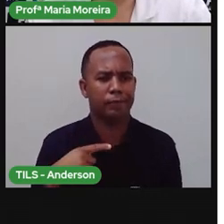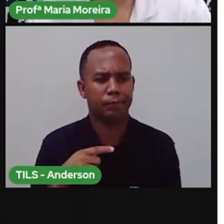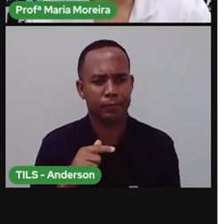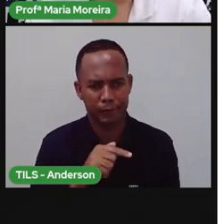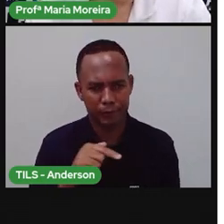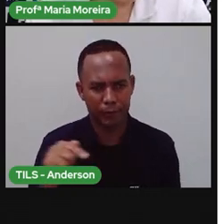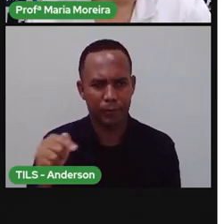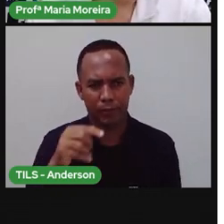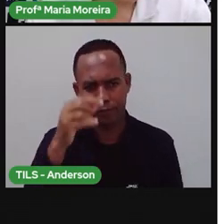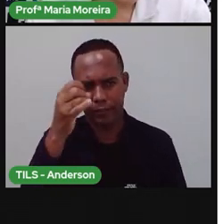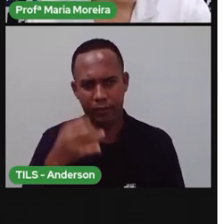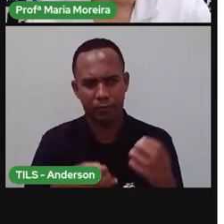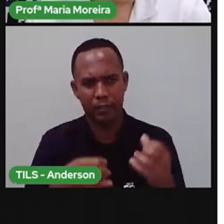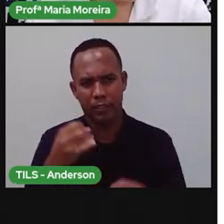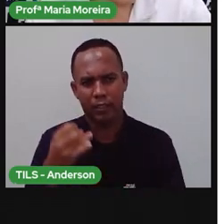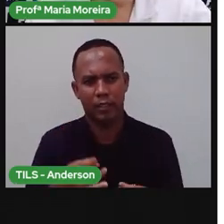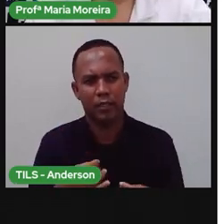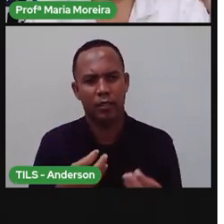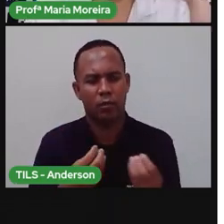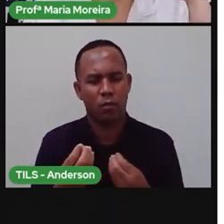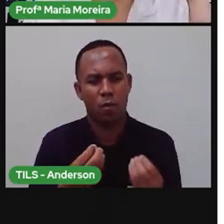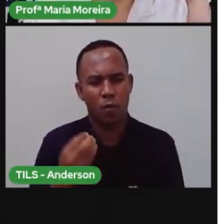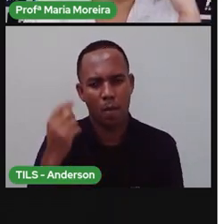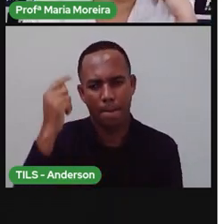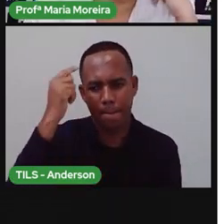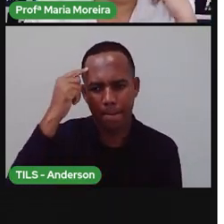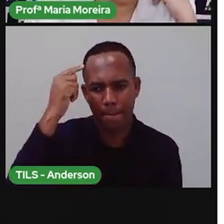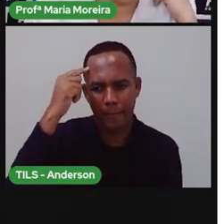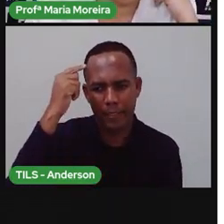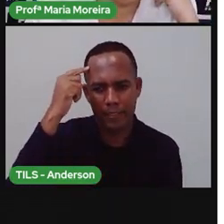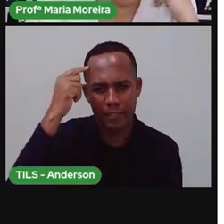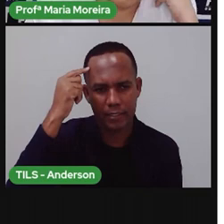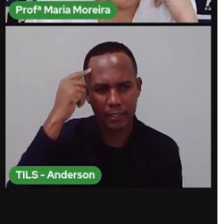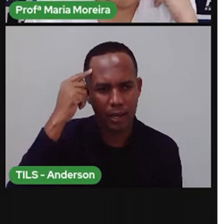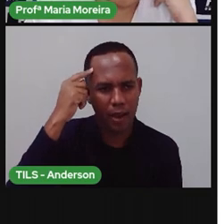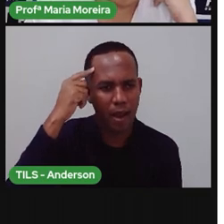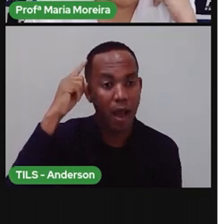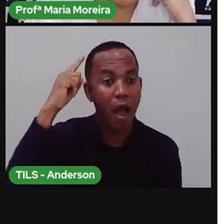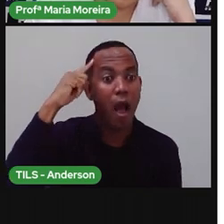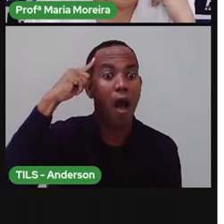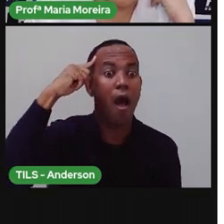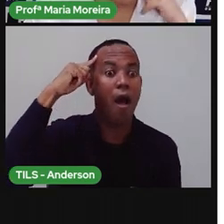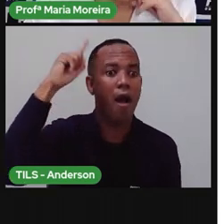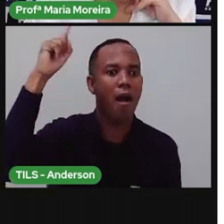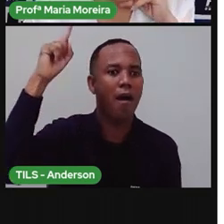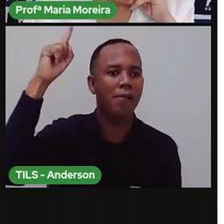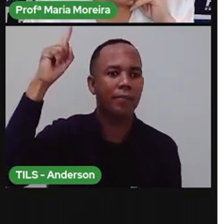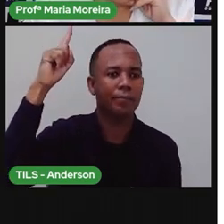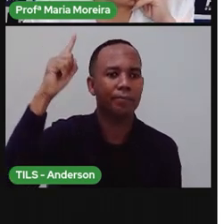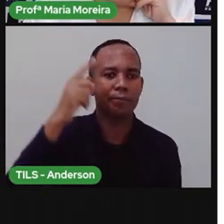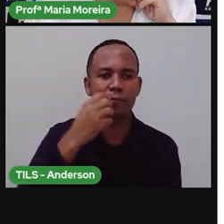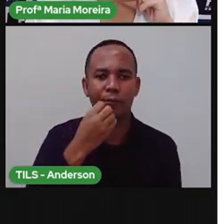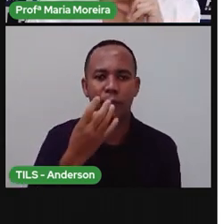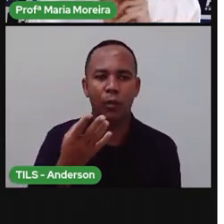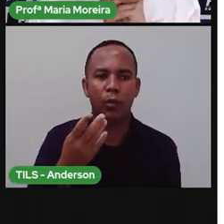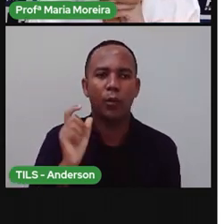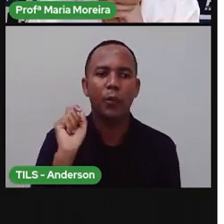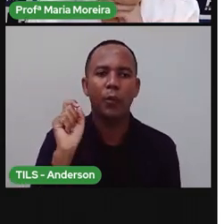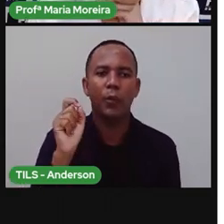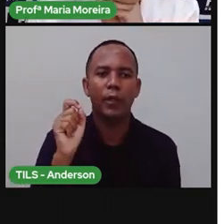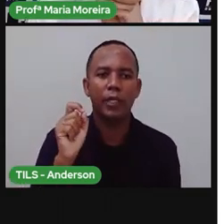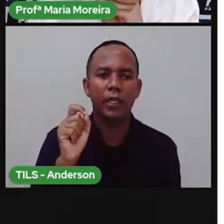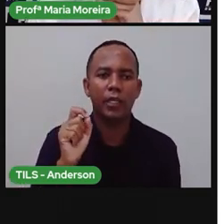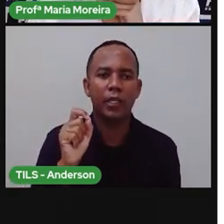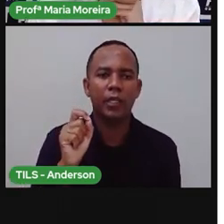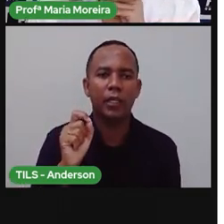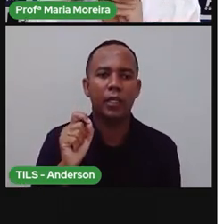semana. Então, pensaram aí, botaram a cabecinha para funcionar, para pensar. O que é o ser